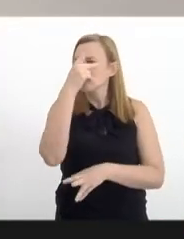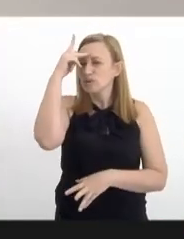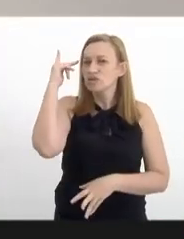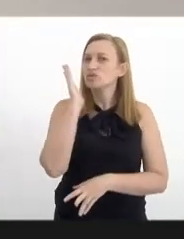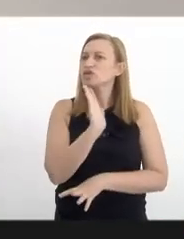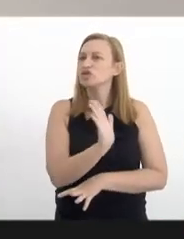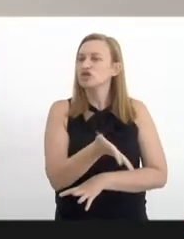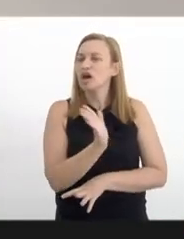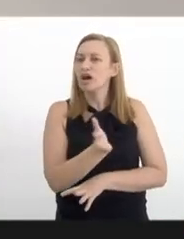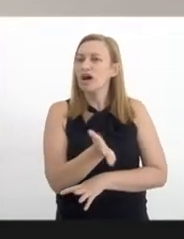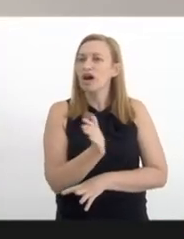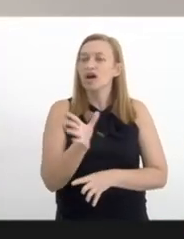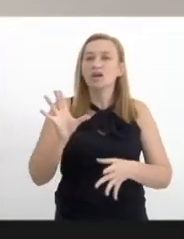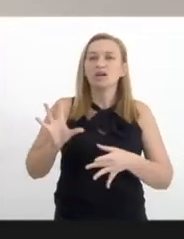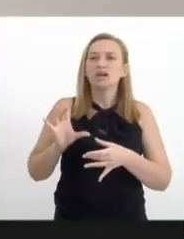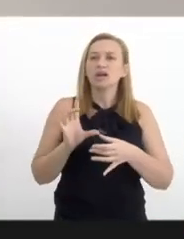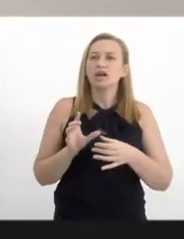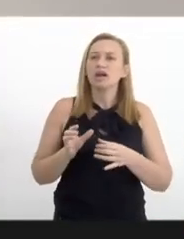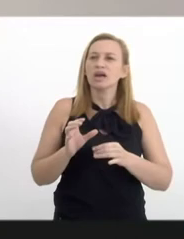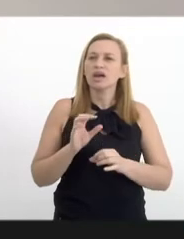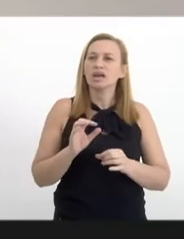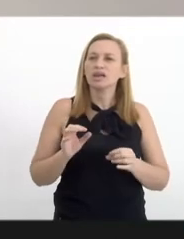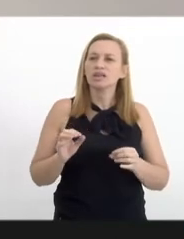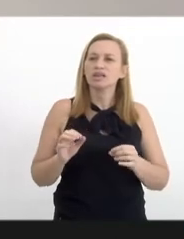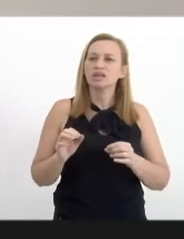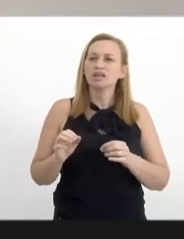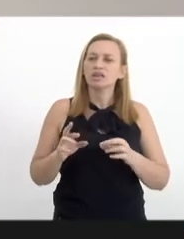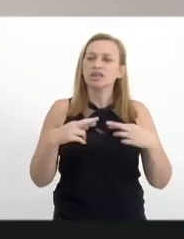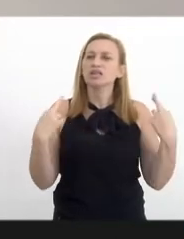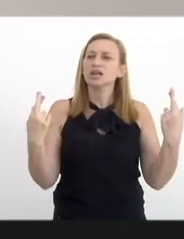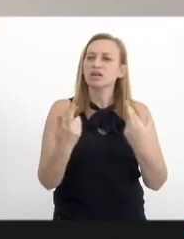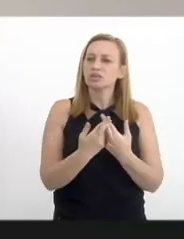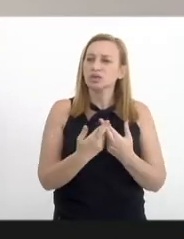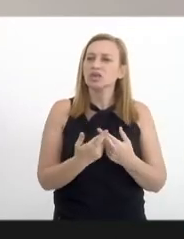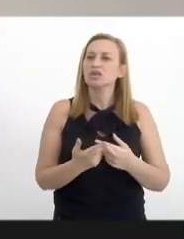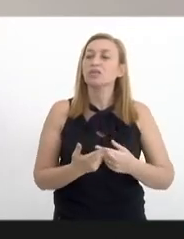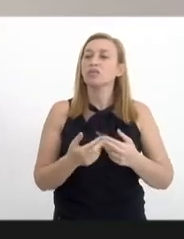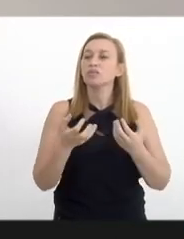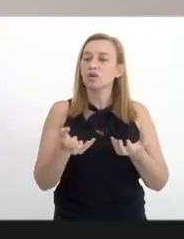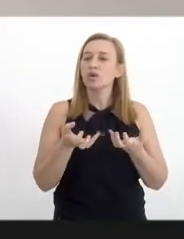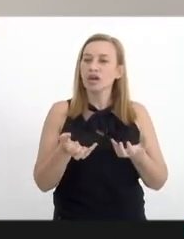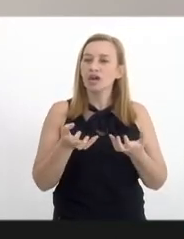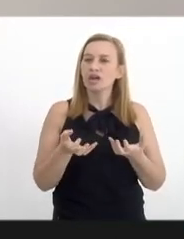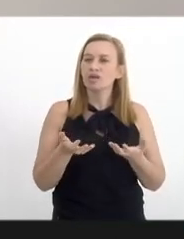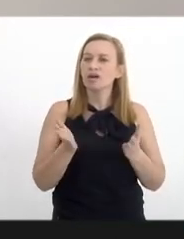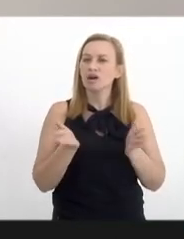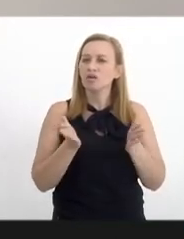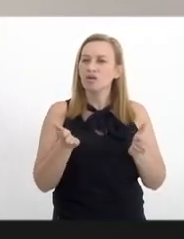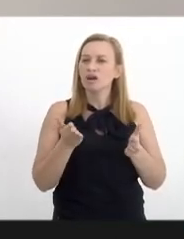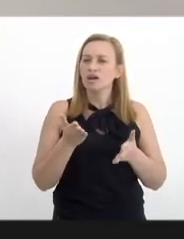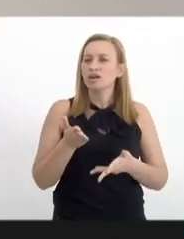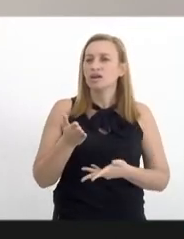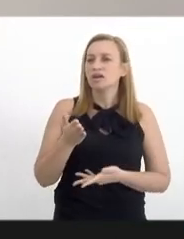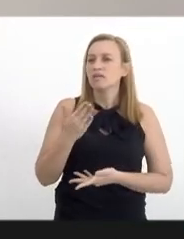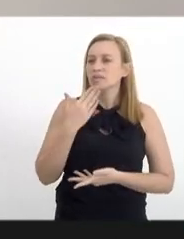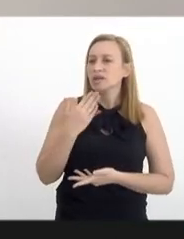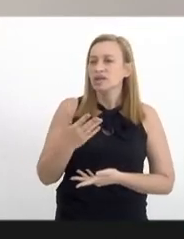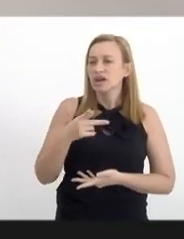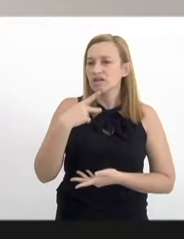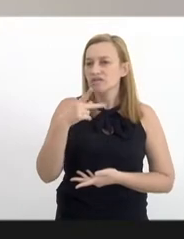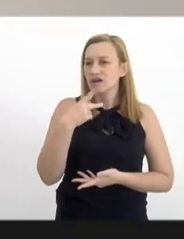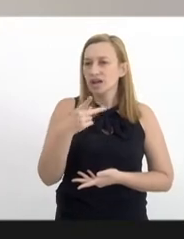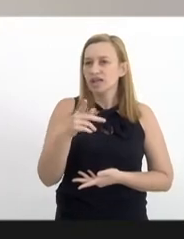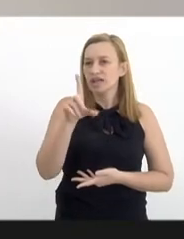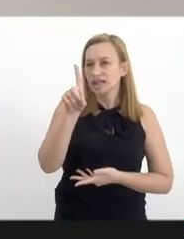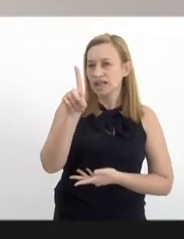conectando a nossa audiência. quero, inclusive, dar agora a fala para o Daniel,